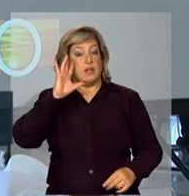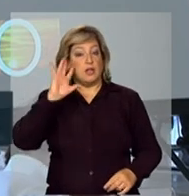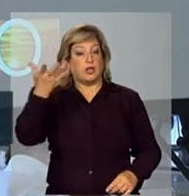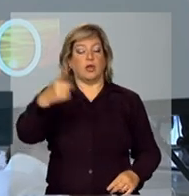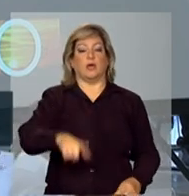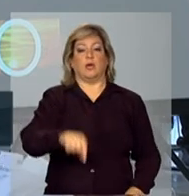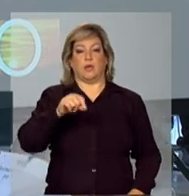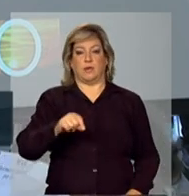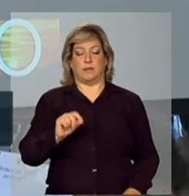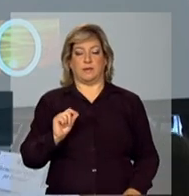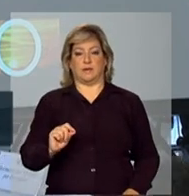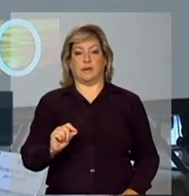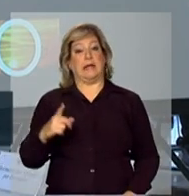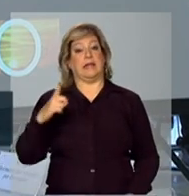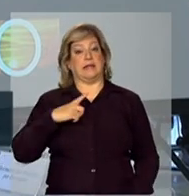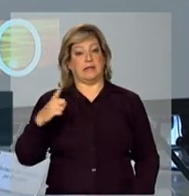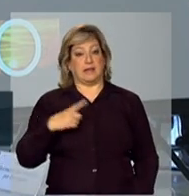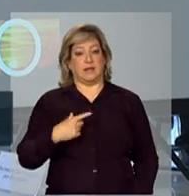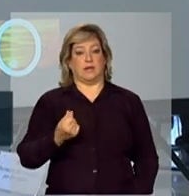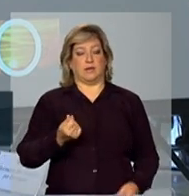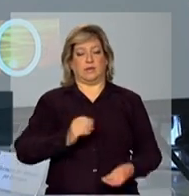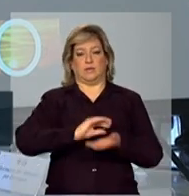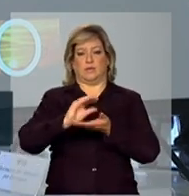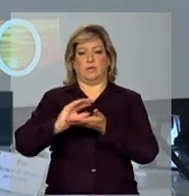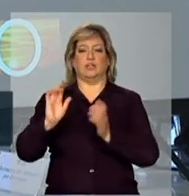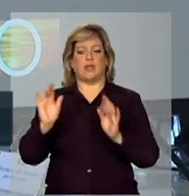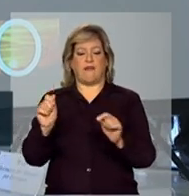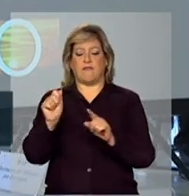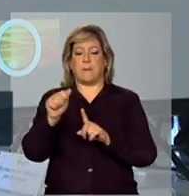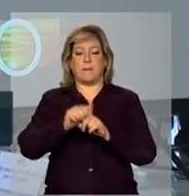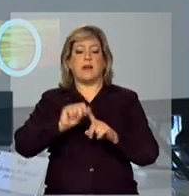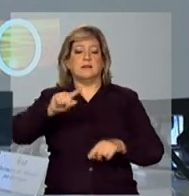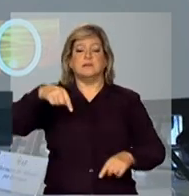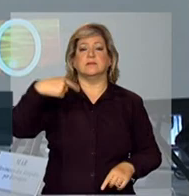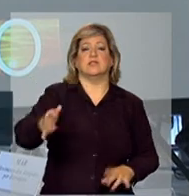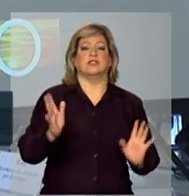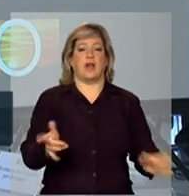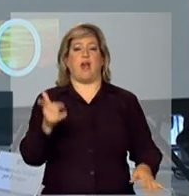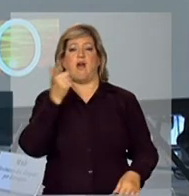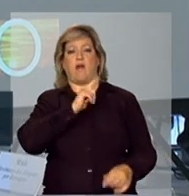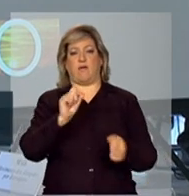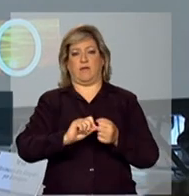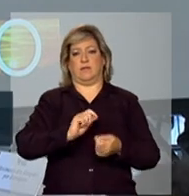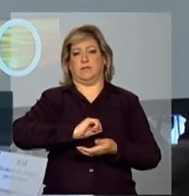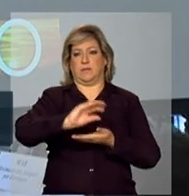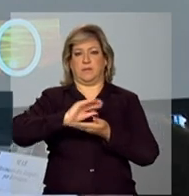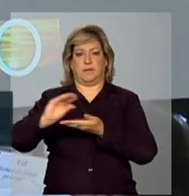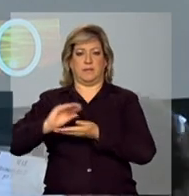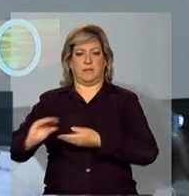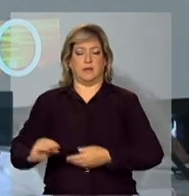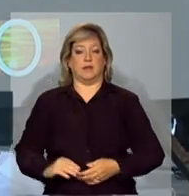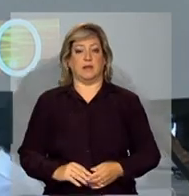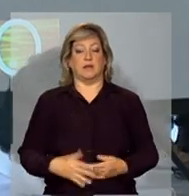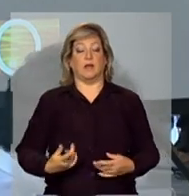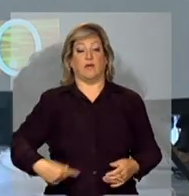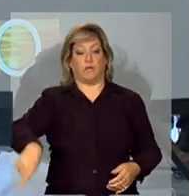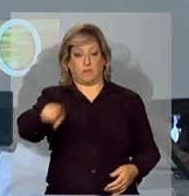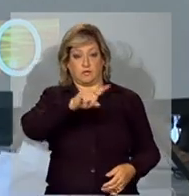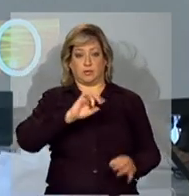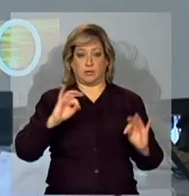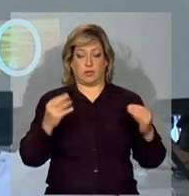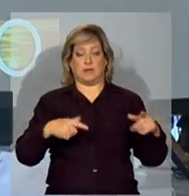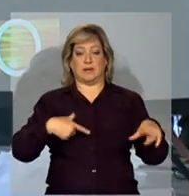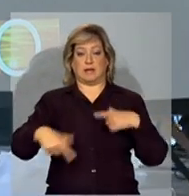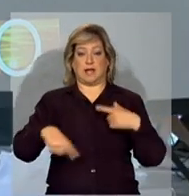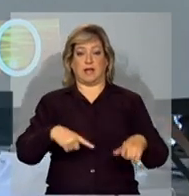e, tendo recursos, você implementa ela já no mês seguinte. As nossas outras ações, os senhores todos que trabalham com gestão e